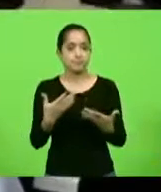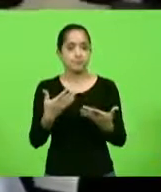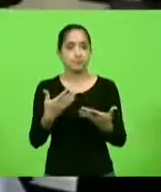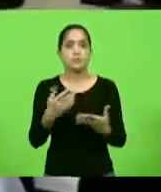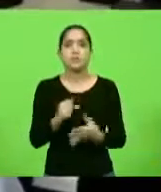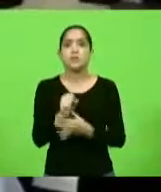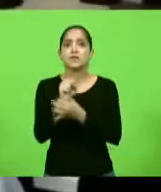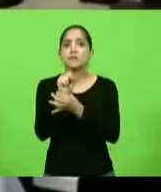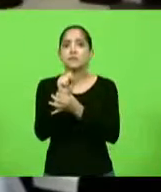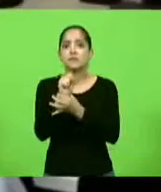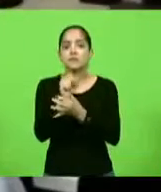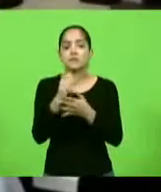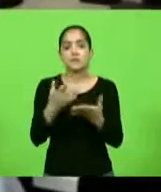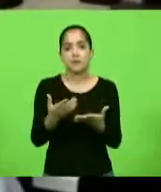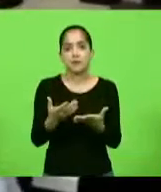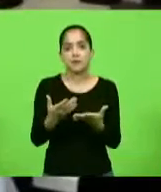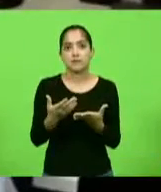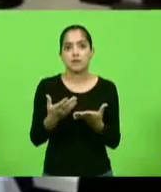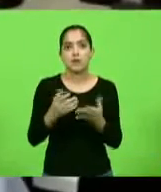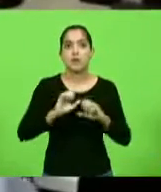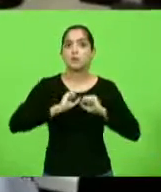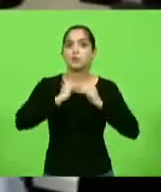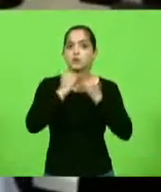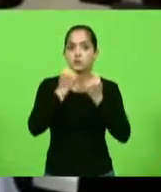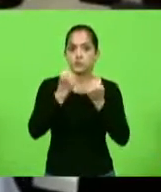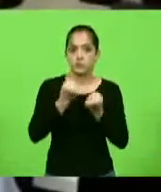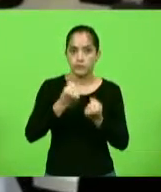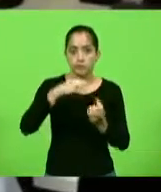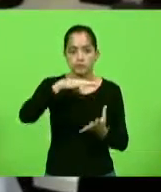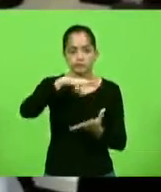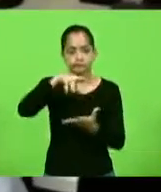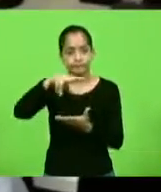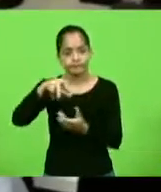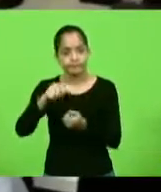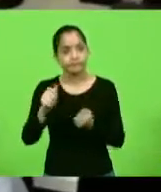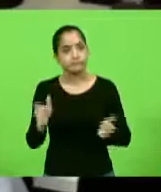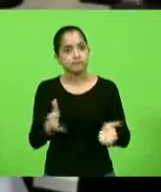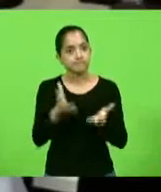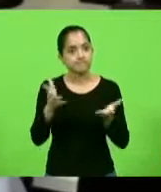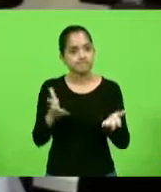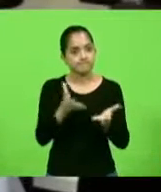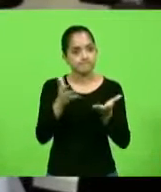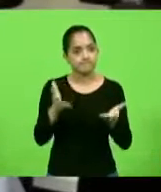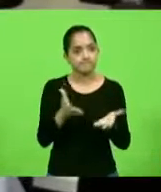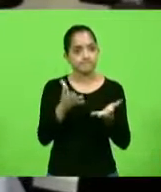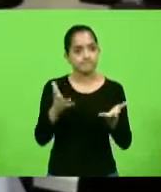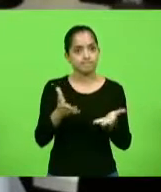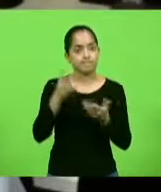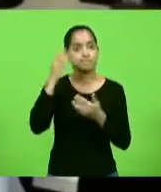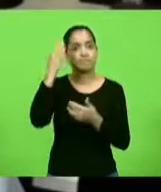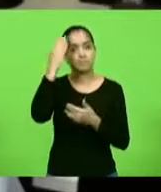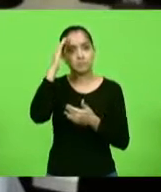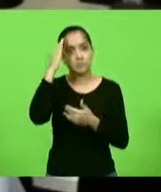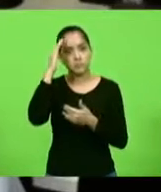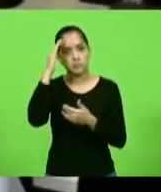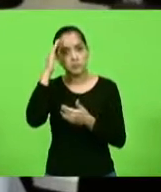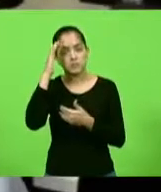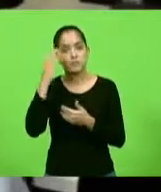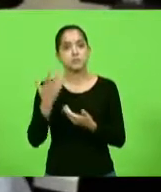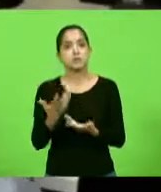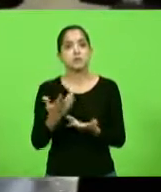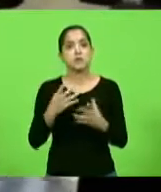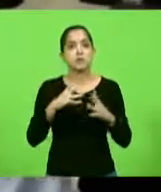os esforços globais para promover uma maior compreensão sobre o distúrbio que afeta